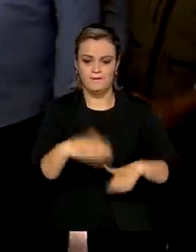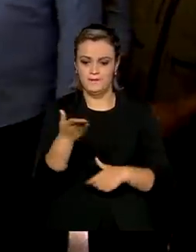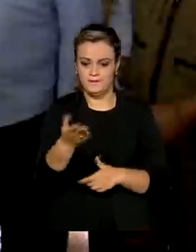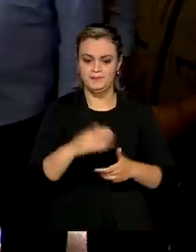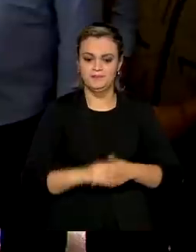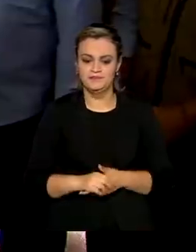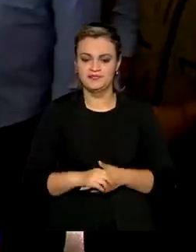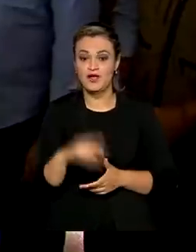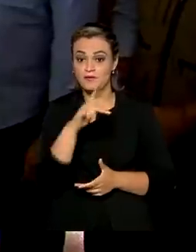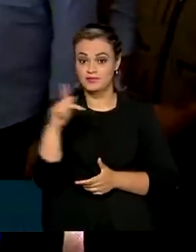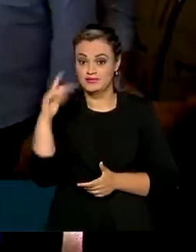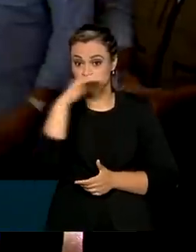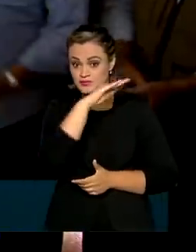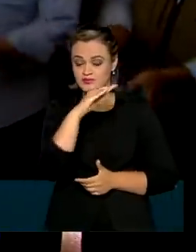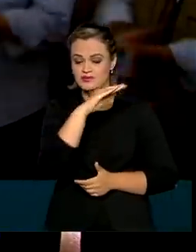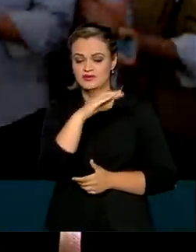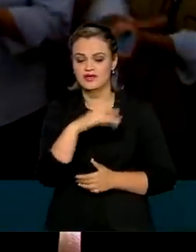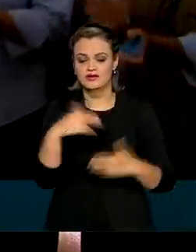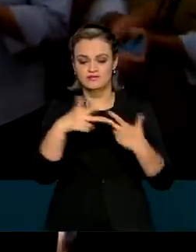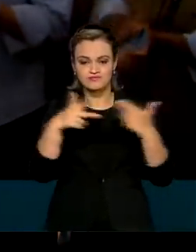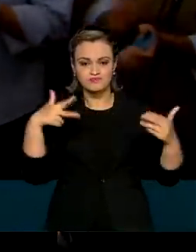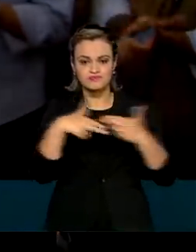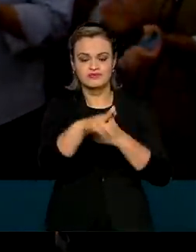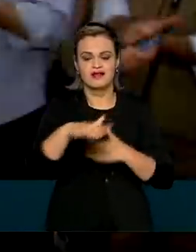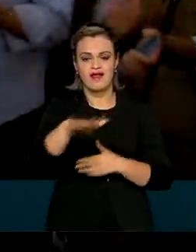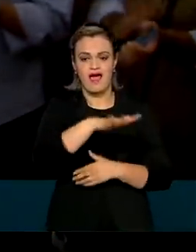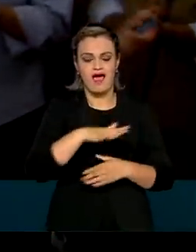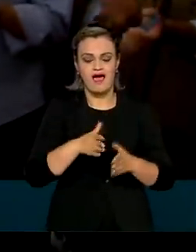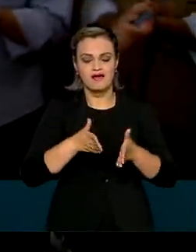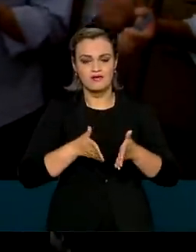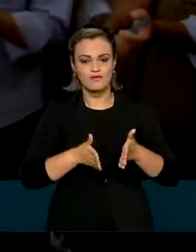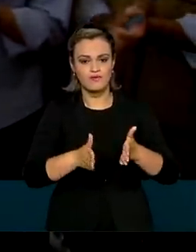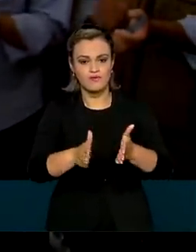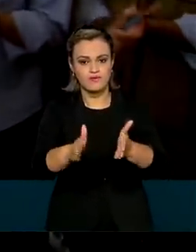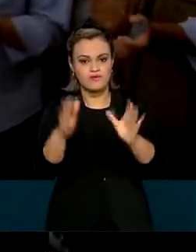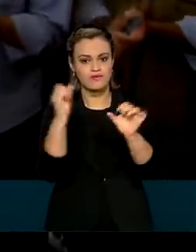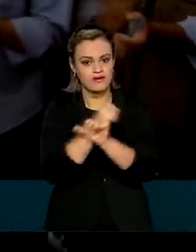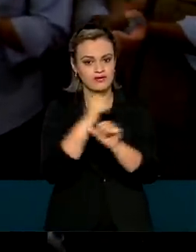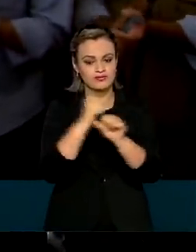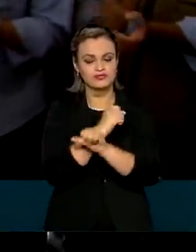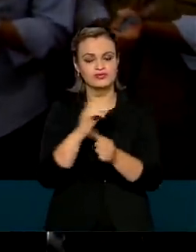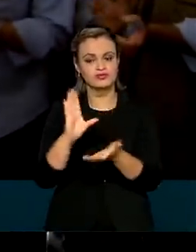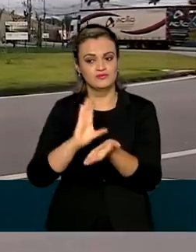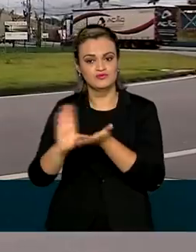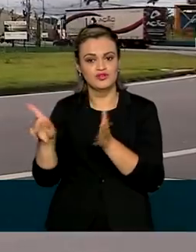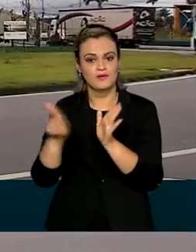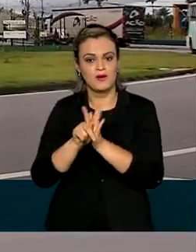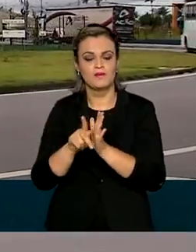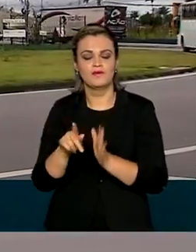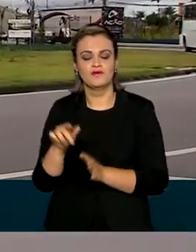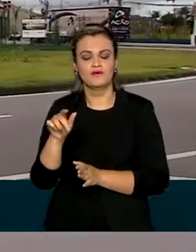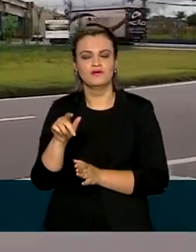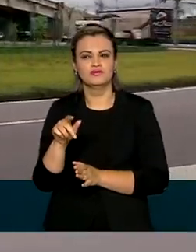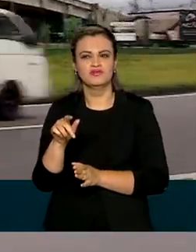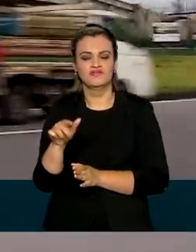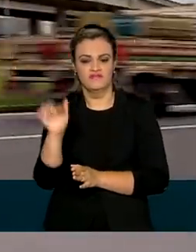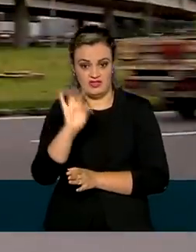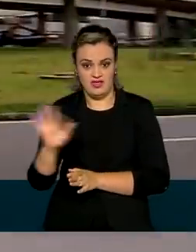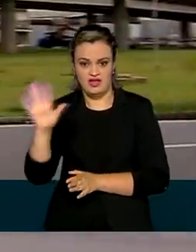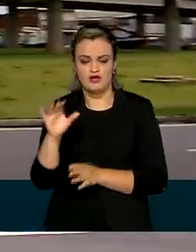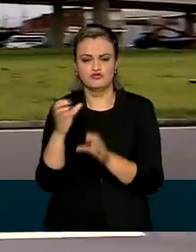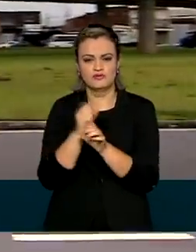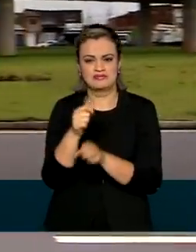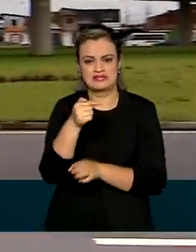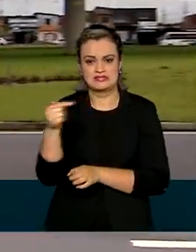O presidente Jair Bolsonaro inaugurou o complexo viário totalmente construído com recursos federais, no valor de 77